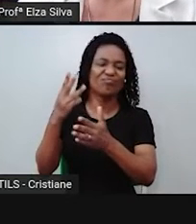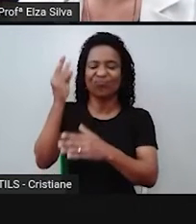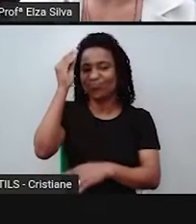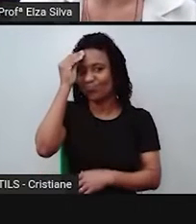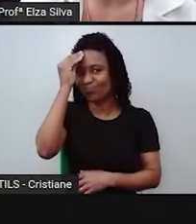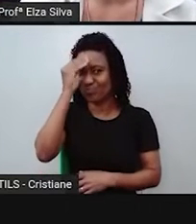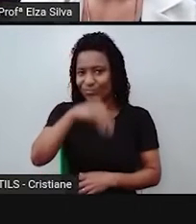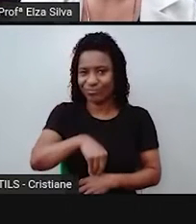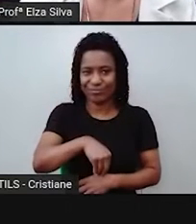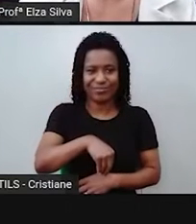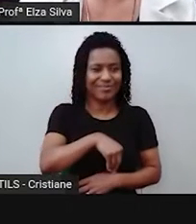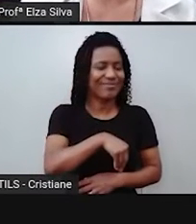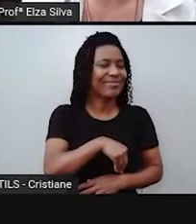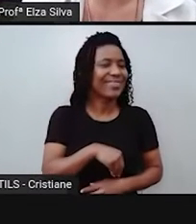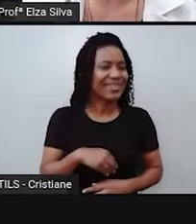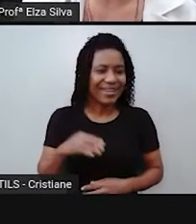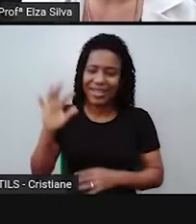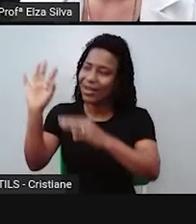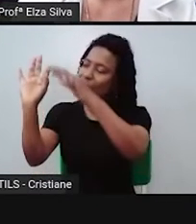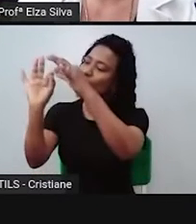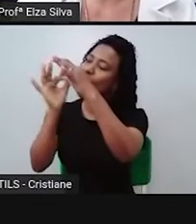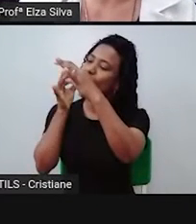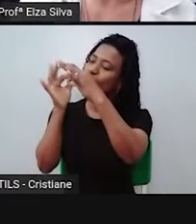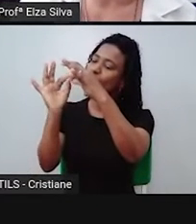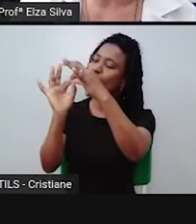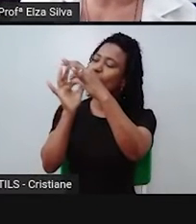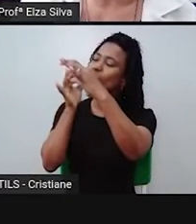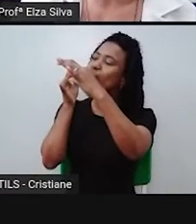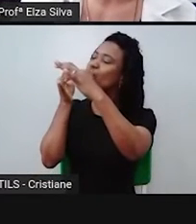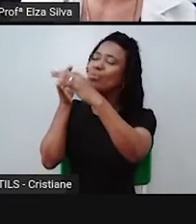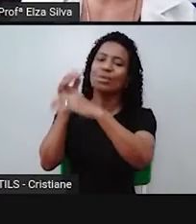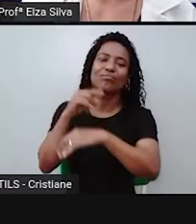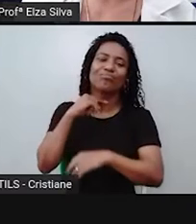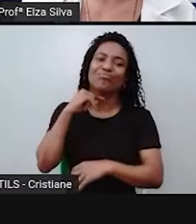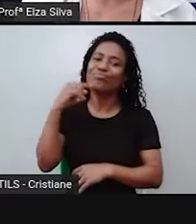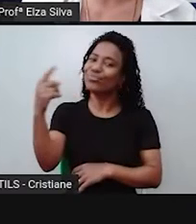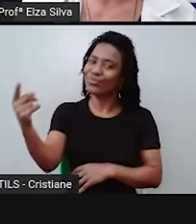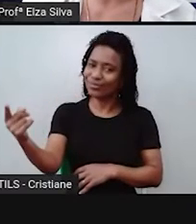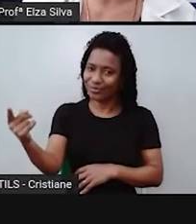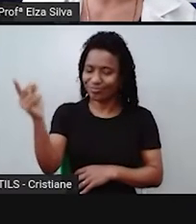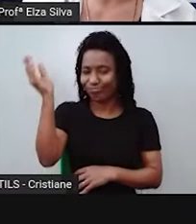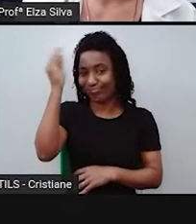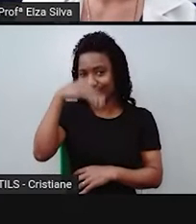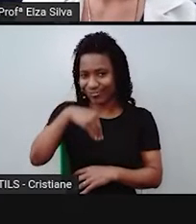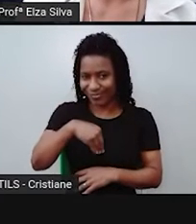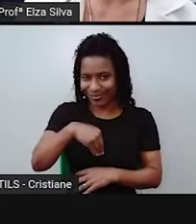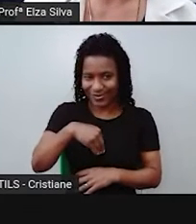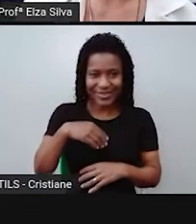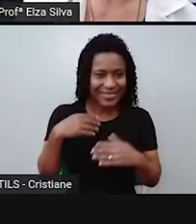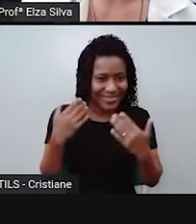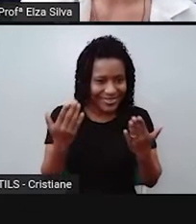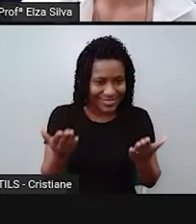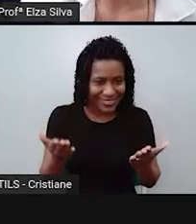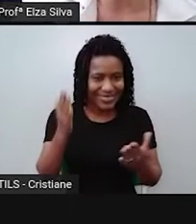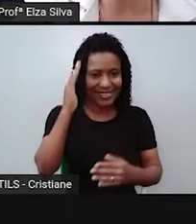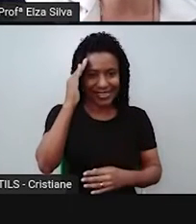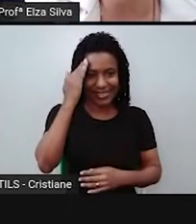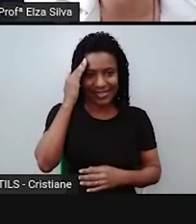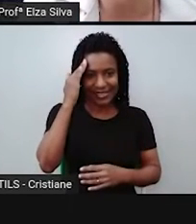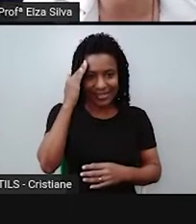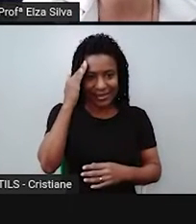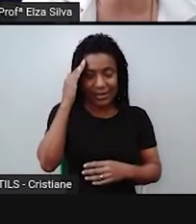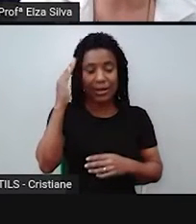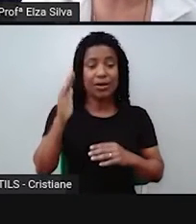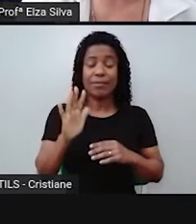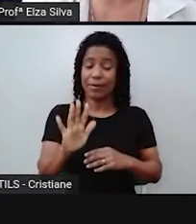degustar aquelas uvas suculentas. Ok? Mas, as